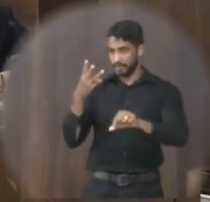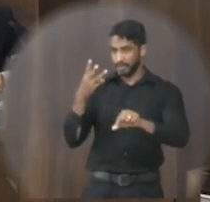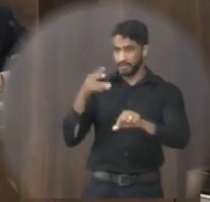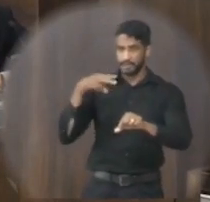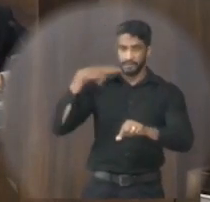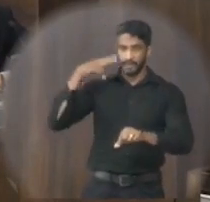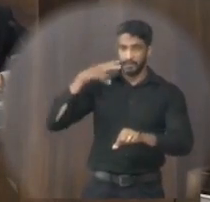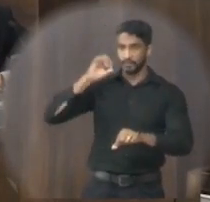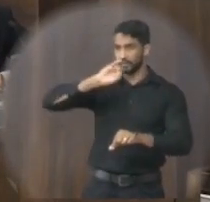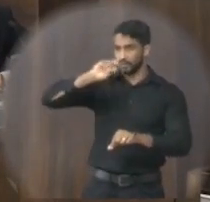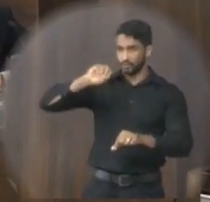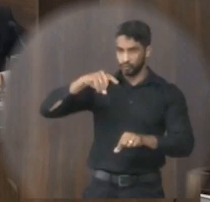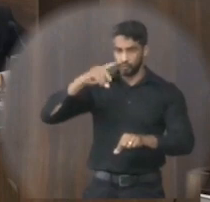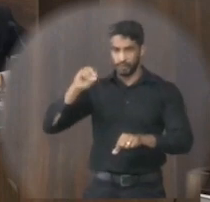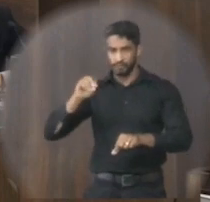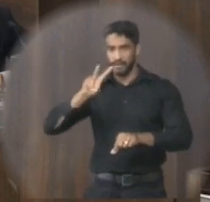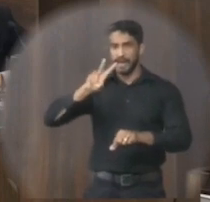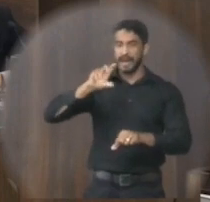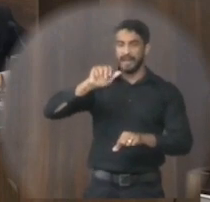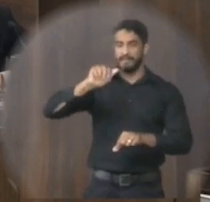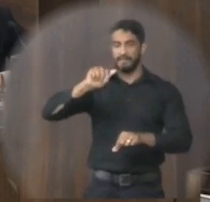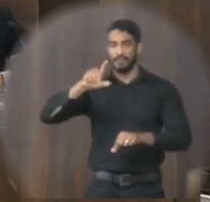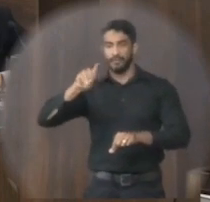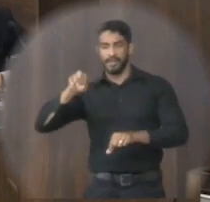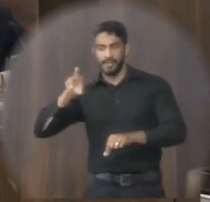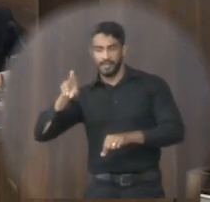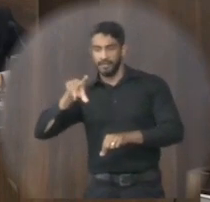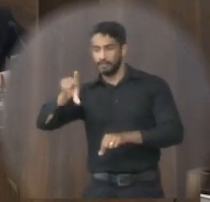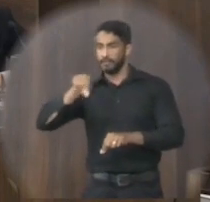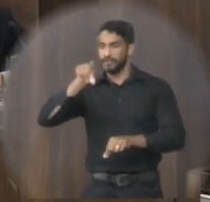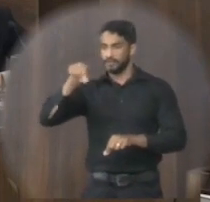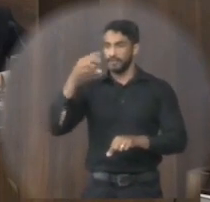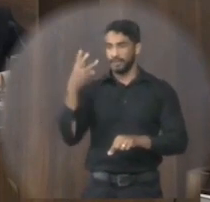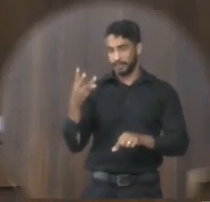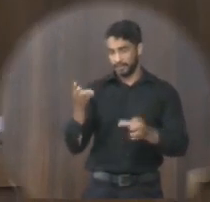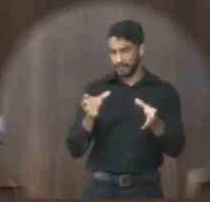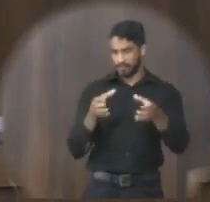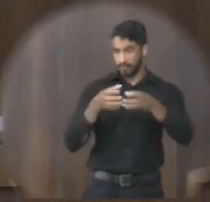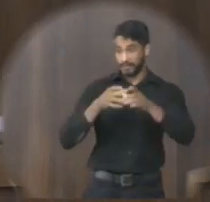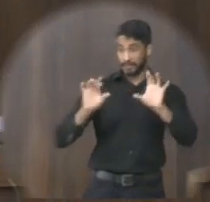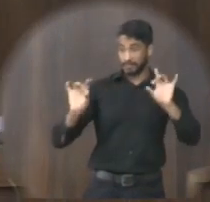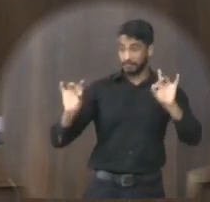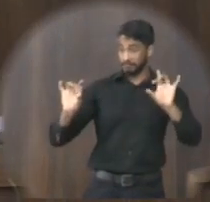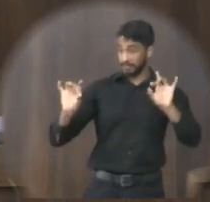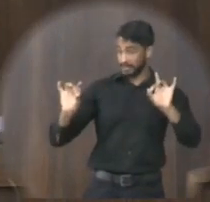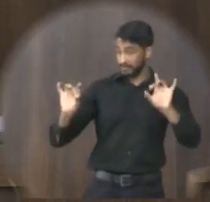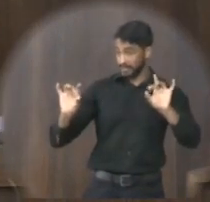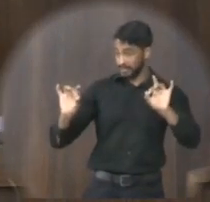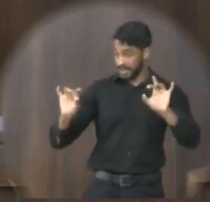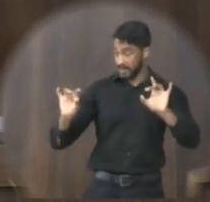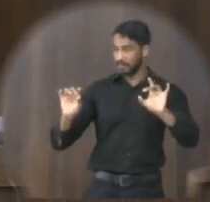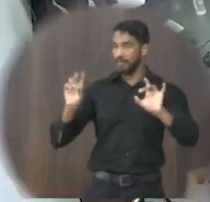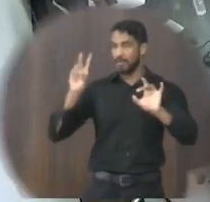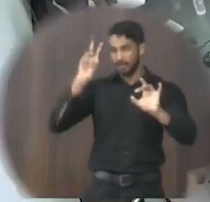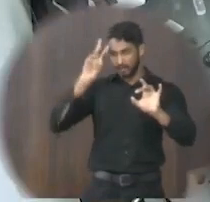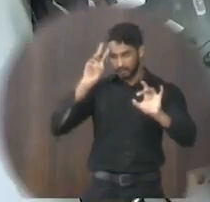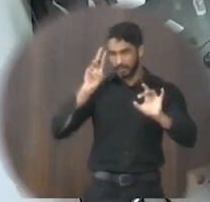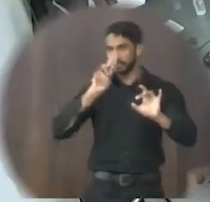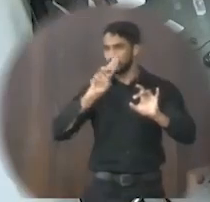João, vereador Valdeir, vereador Tassísio, pode ser? Comissão especial para analisar os nomes,